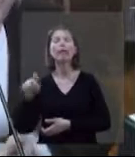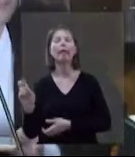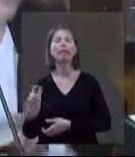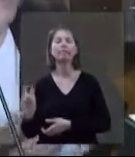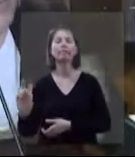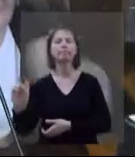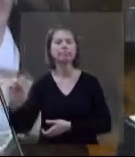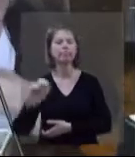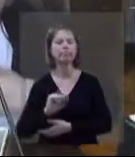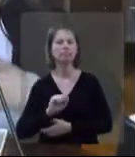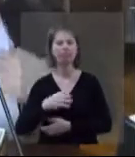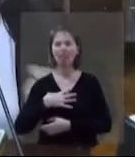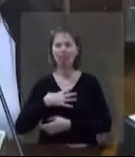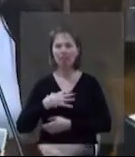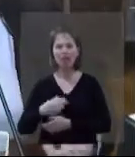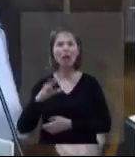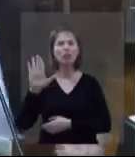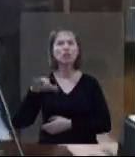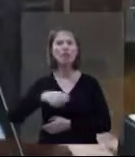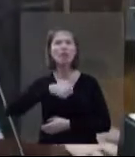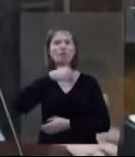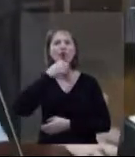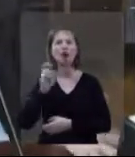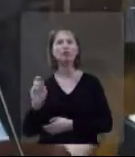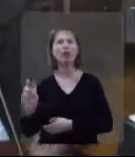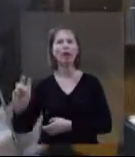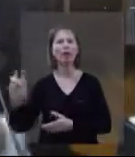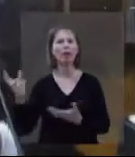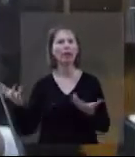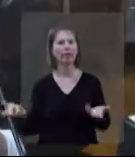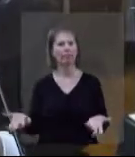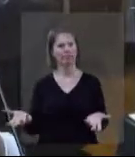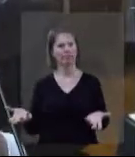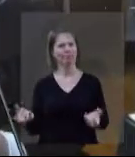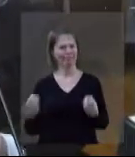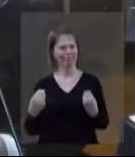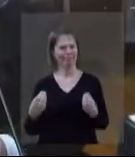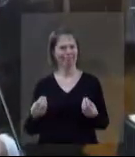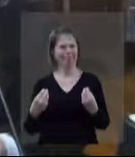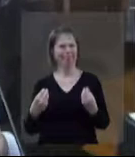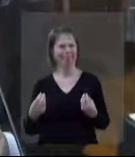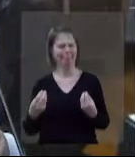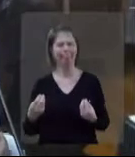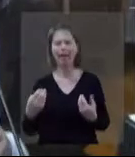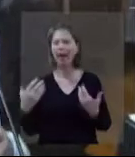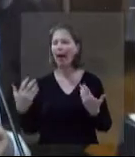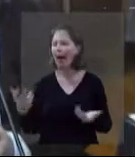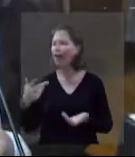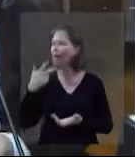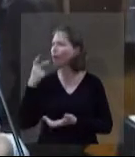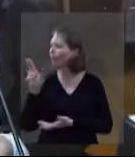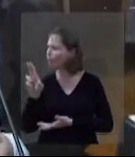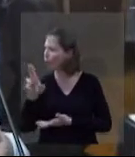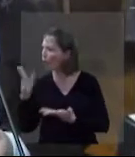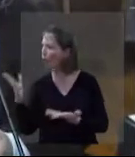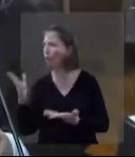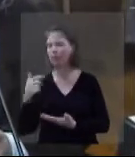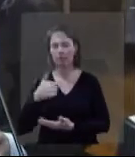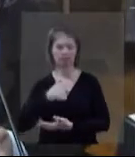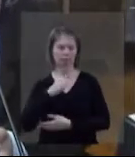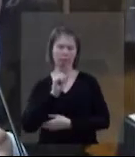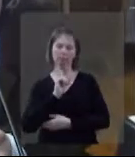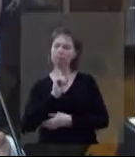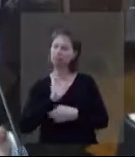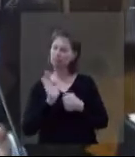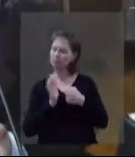jararaca. As filhas dele dizem assim, a vó jararaca. Nossa, que coisa! Você nunca fala o nome das pessoas, tem que contar o nome das Não, é que não, não, eu sou